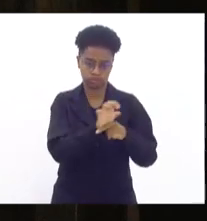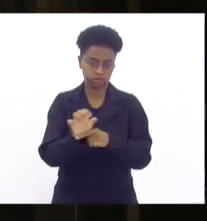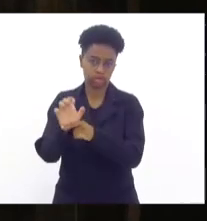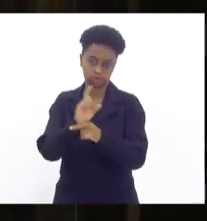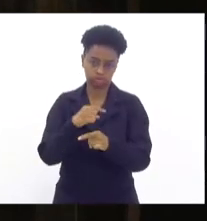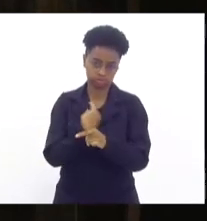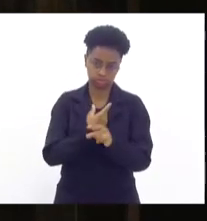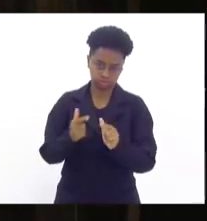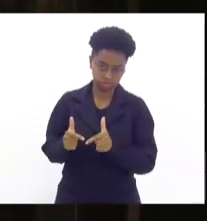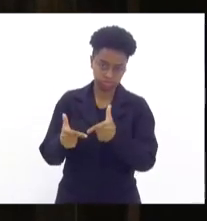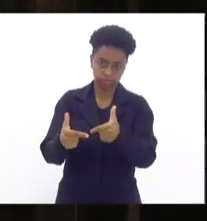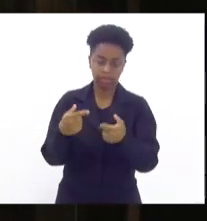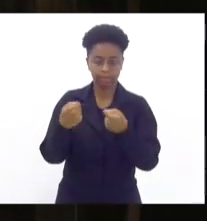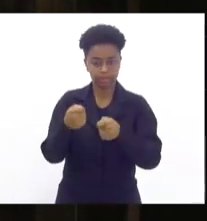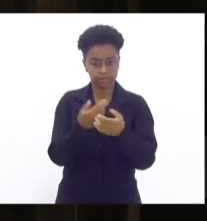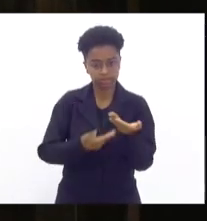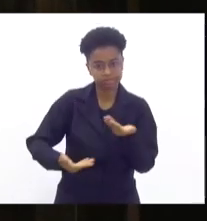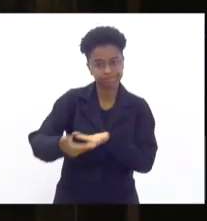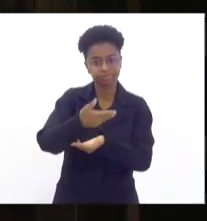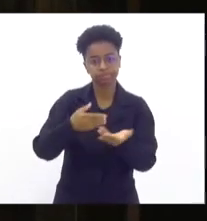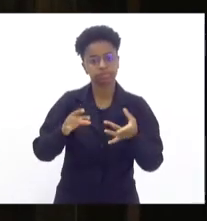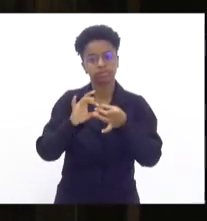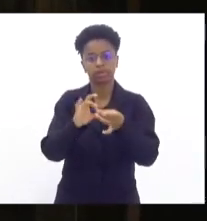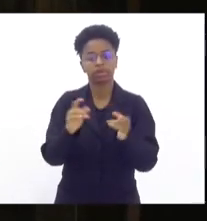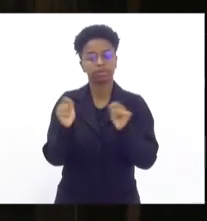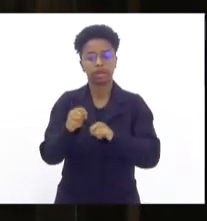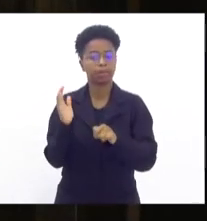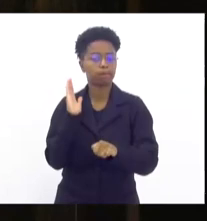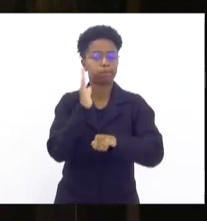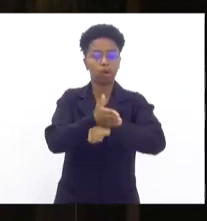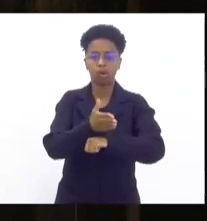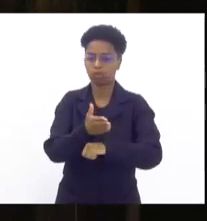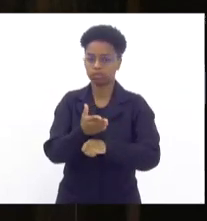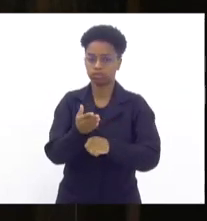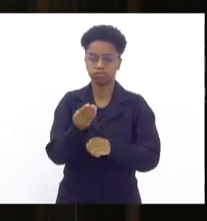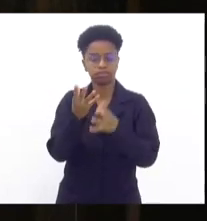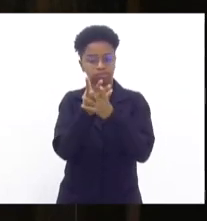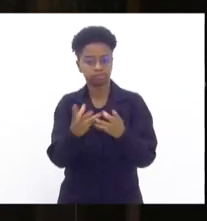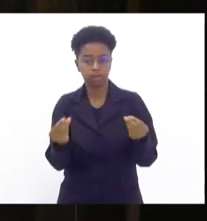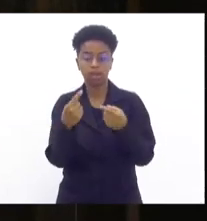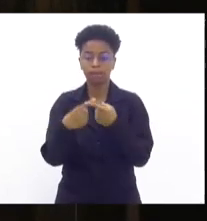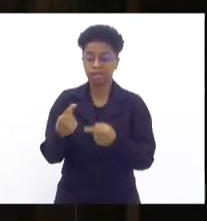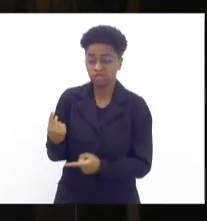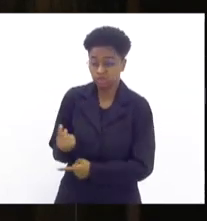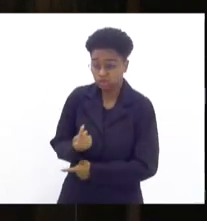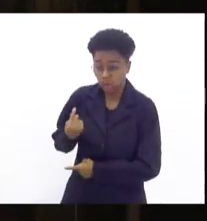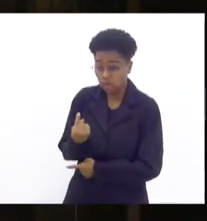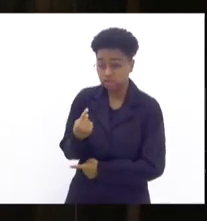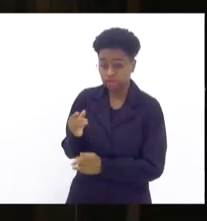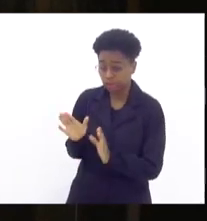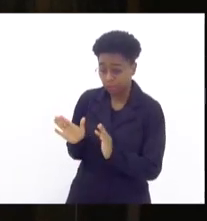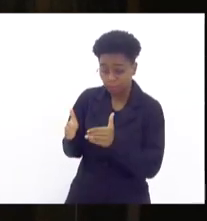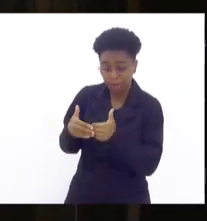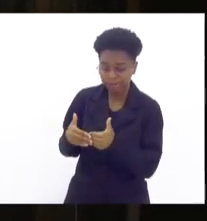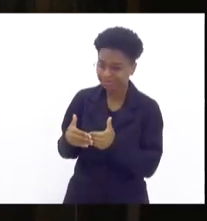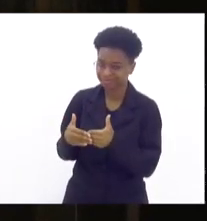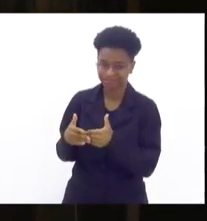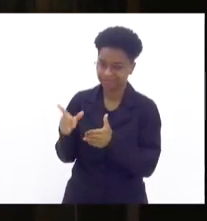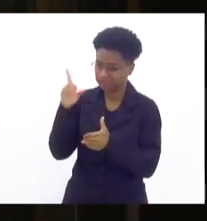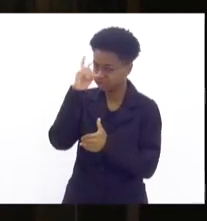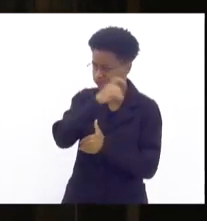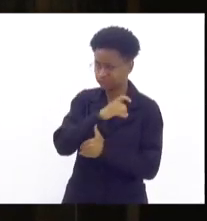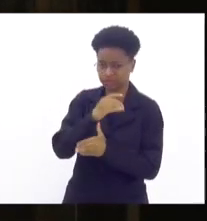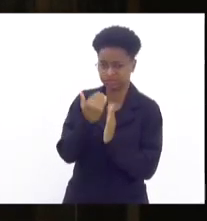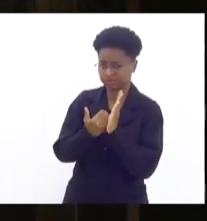nós nos integrarmos para poder combater esse fenômeno, porque sozinhos realmente a missão vai ser muito mais